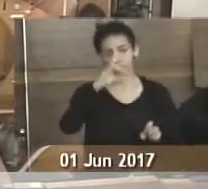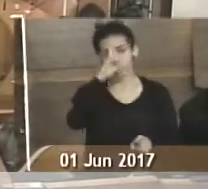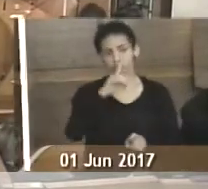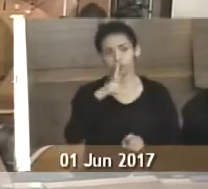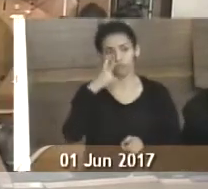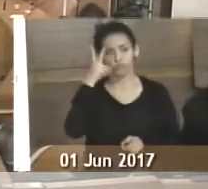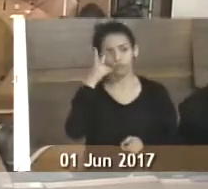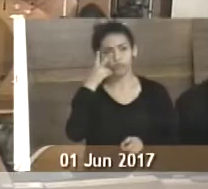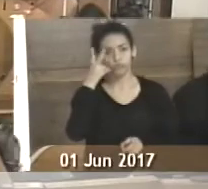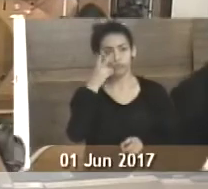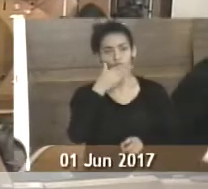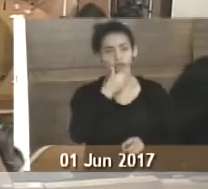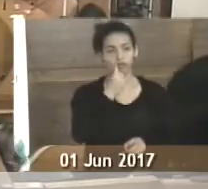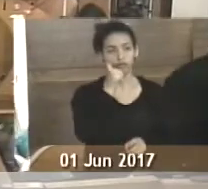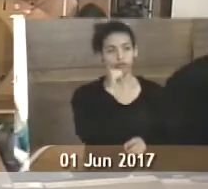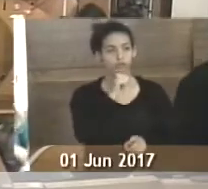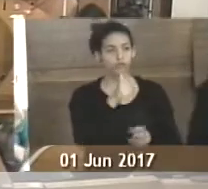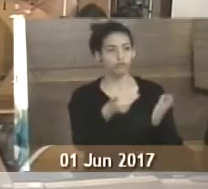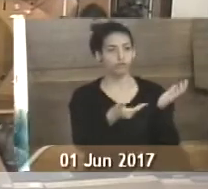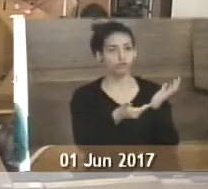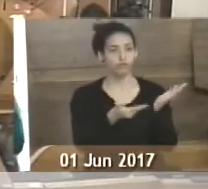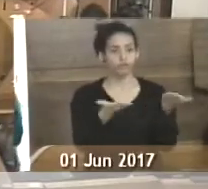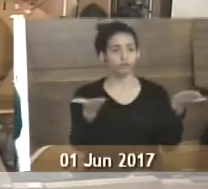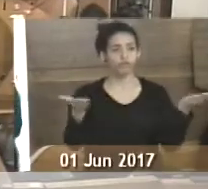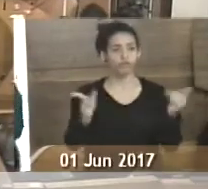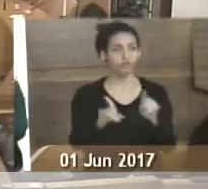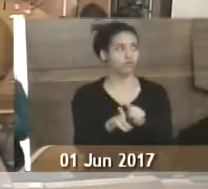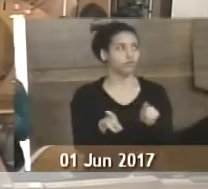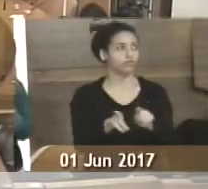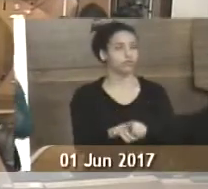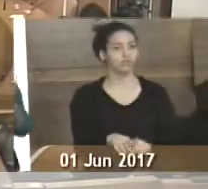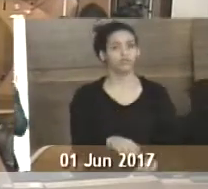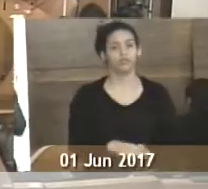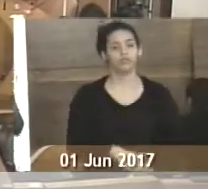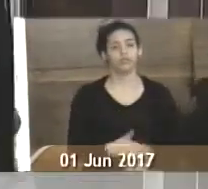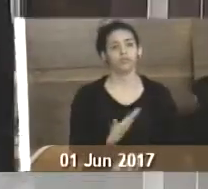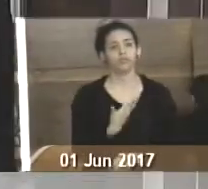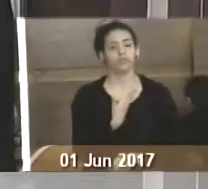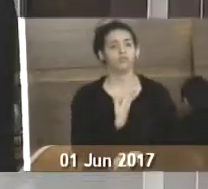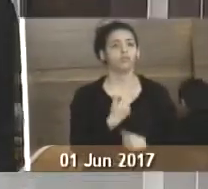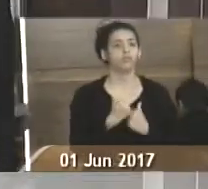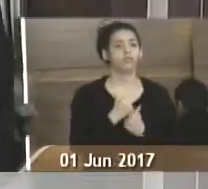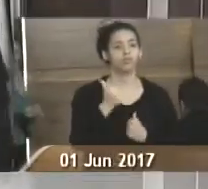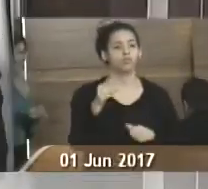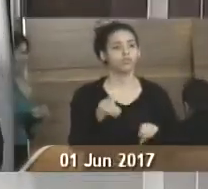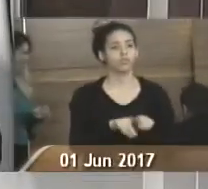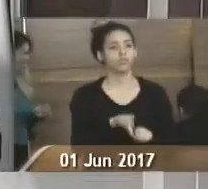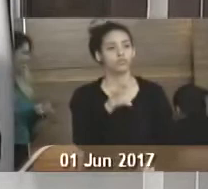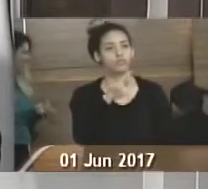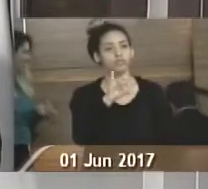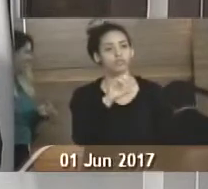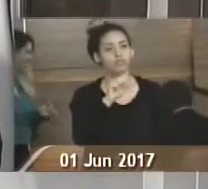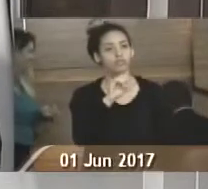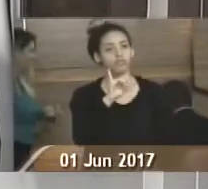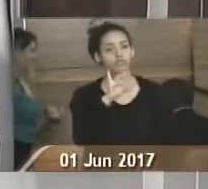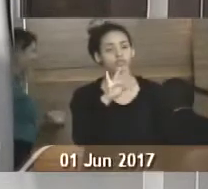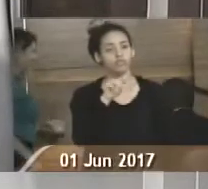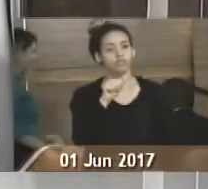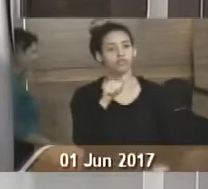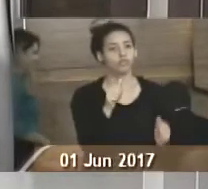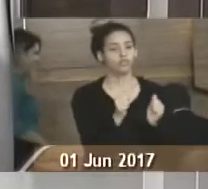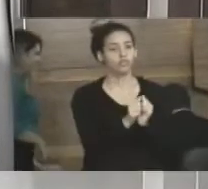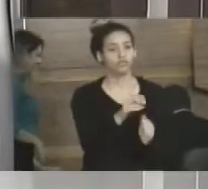vereadores e vereadoras, à plenária que nos assiste, meus colaboradores, à Cristina, que está com a filha dela,